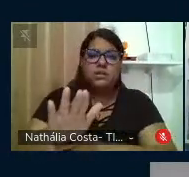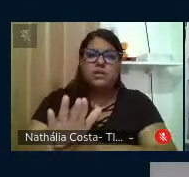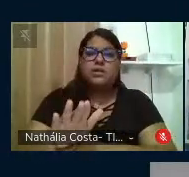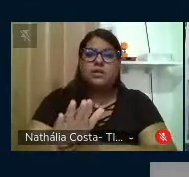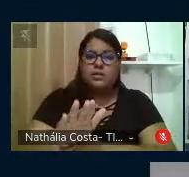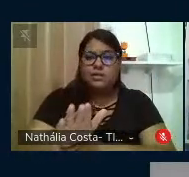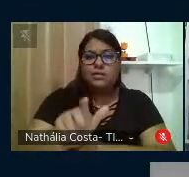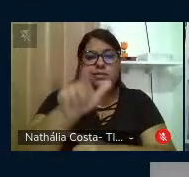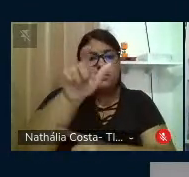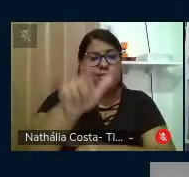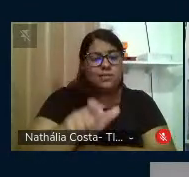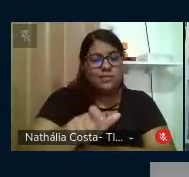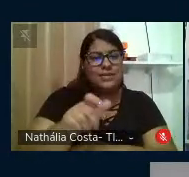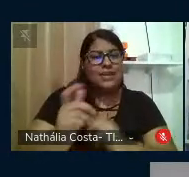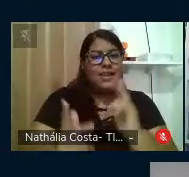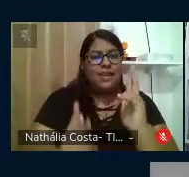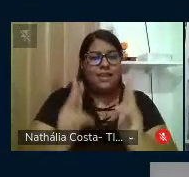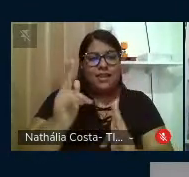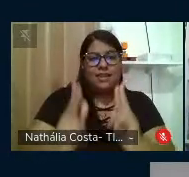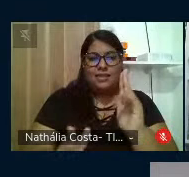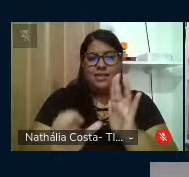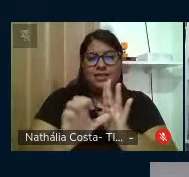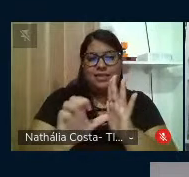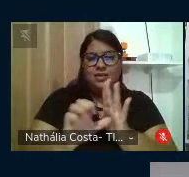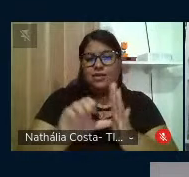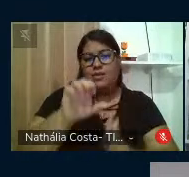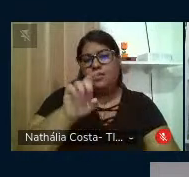editor Yogo Guedes,